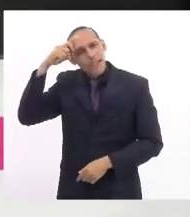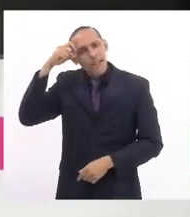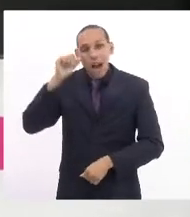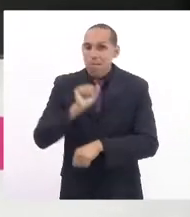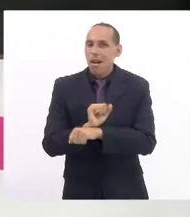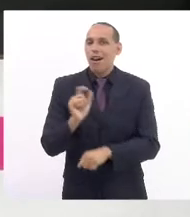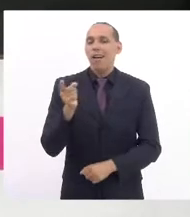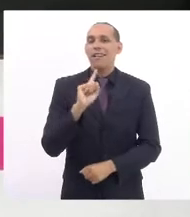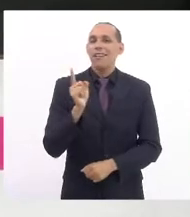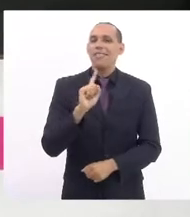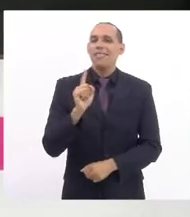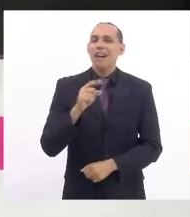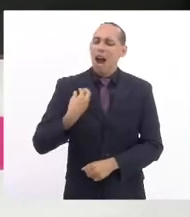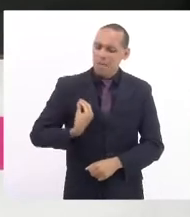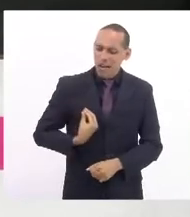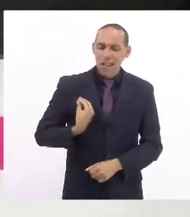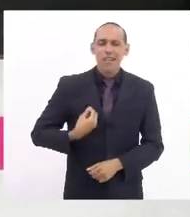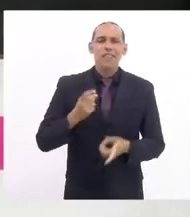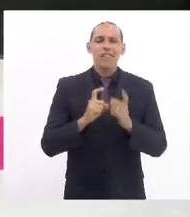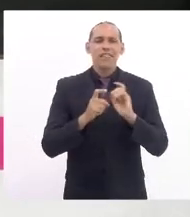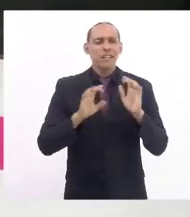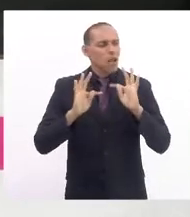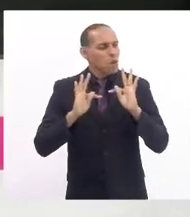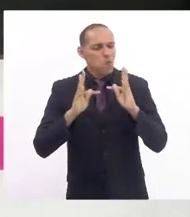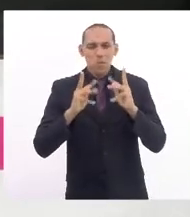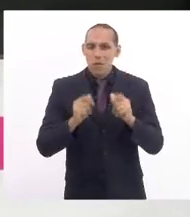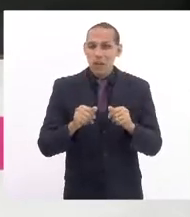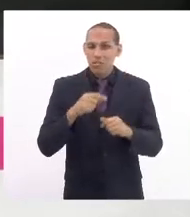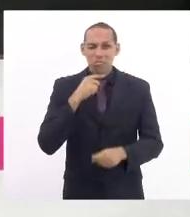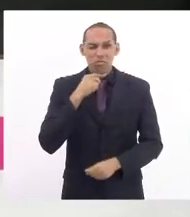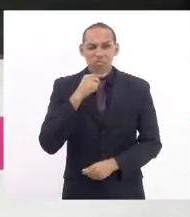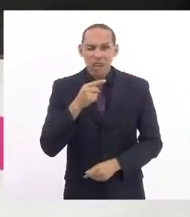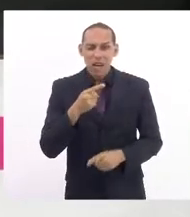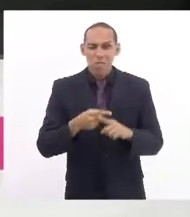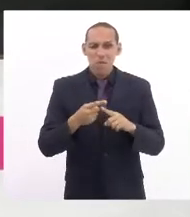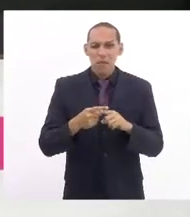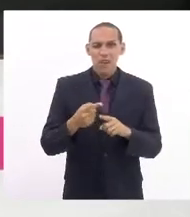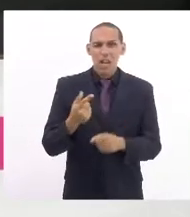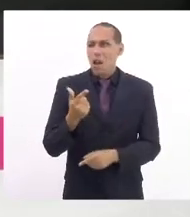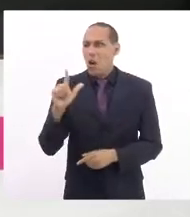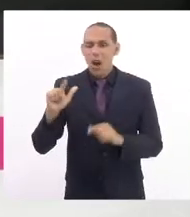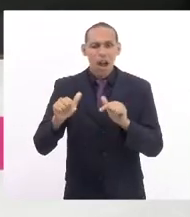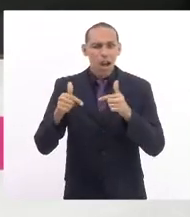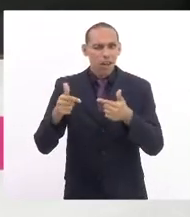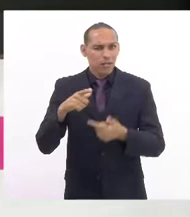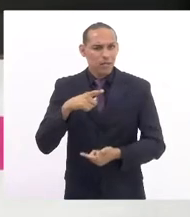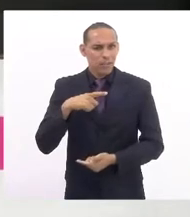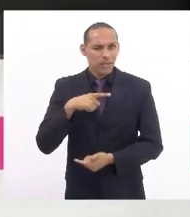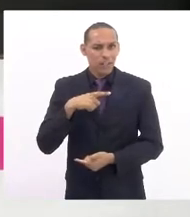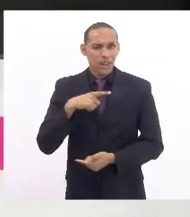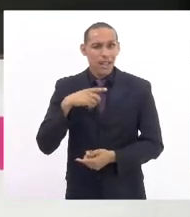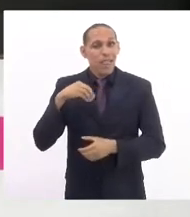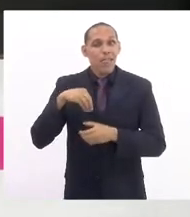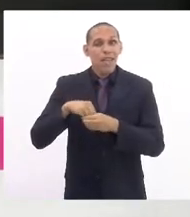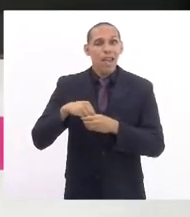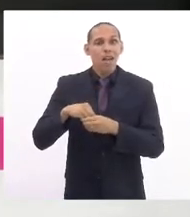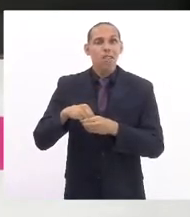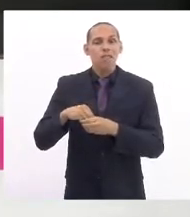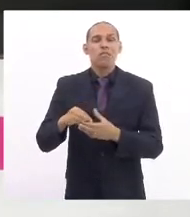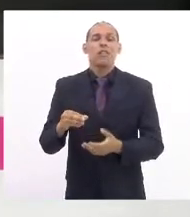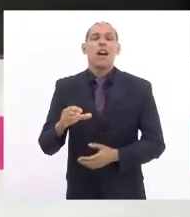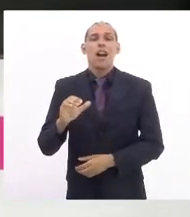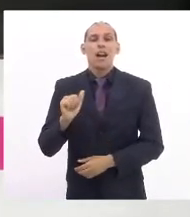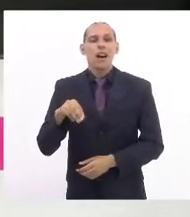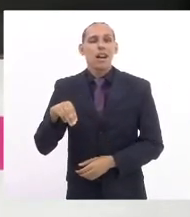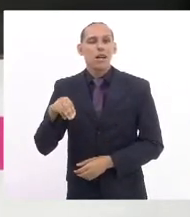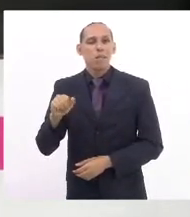presente em todas as sessões, quando não dá para estar aqui por conta de algumas ações na Câmara Federal, a gente está